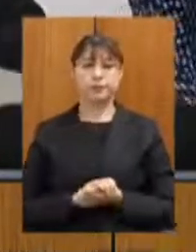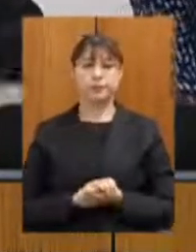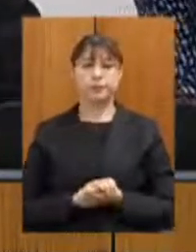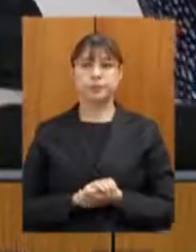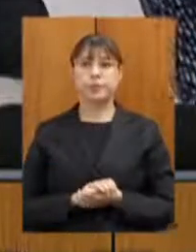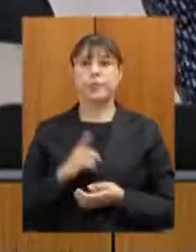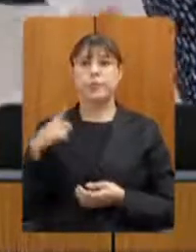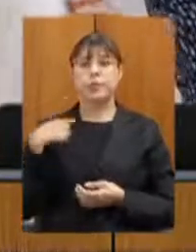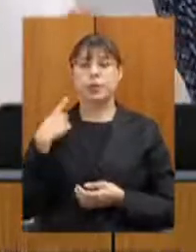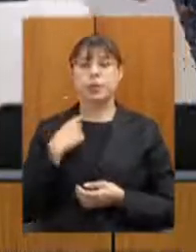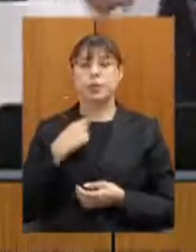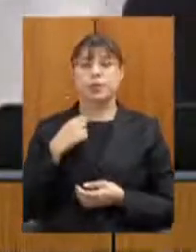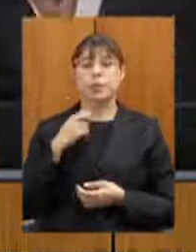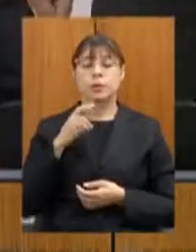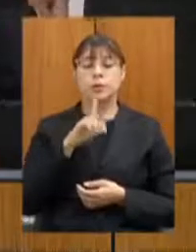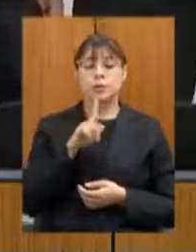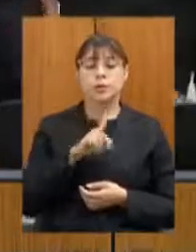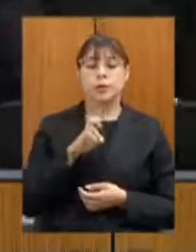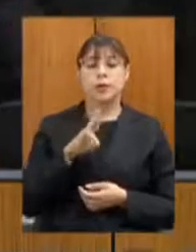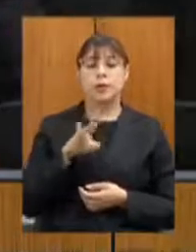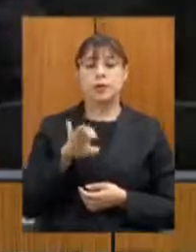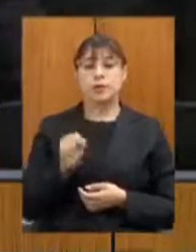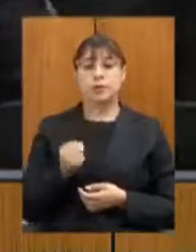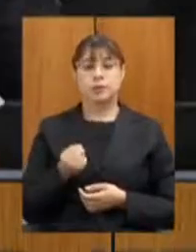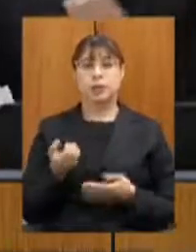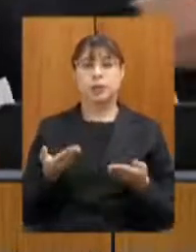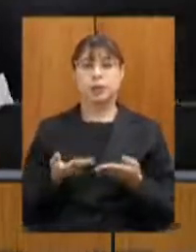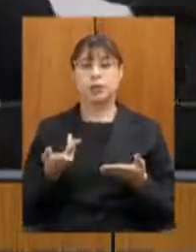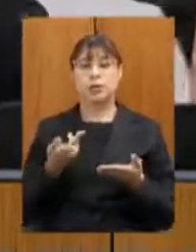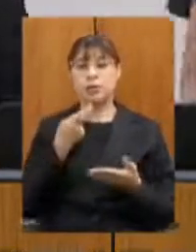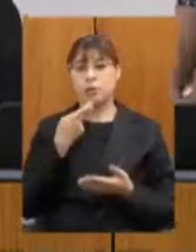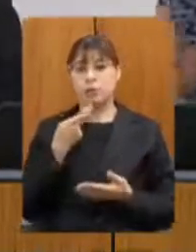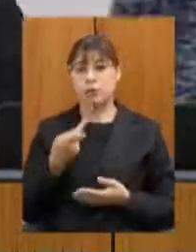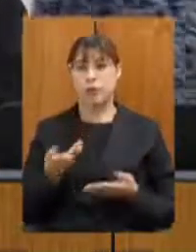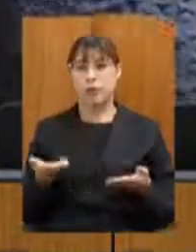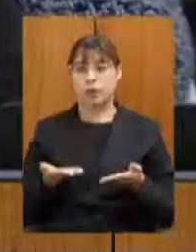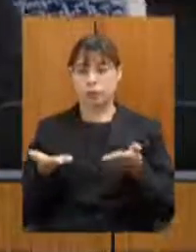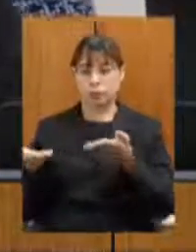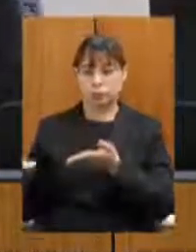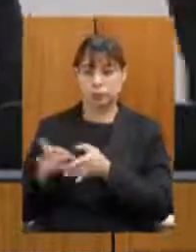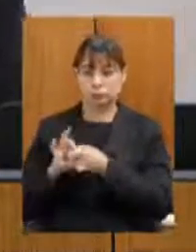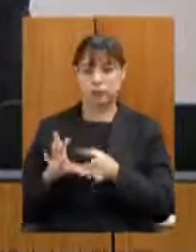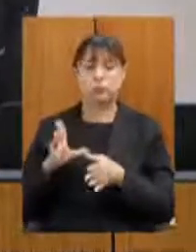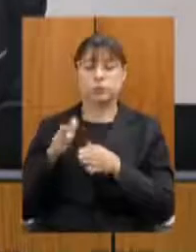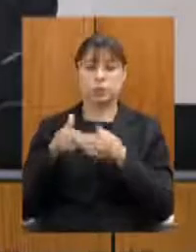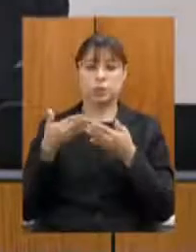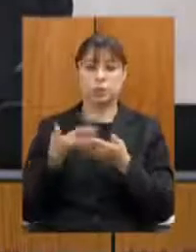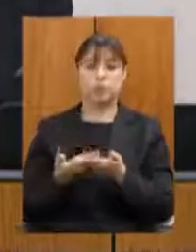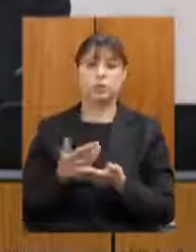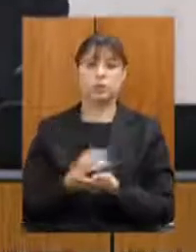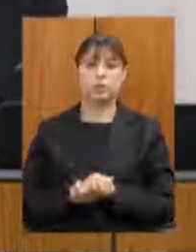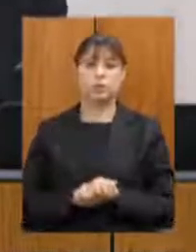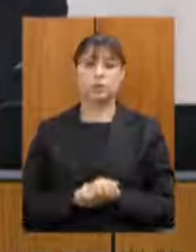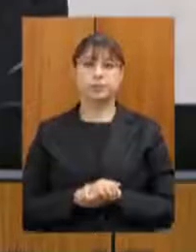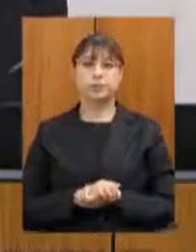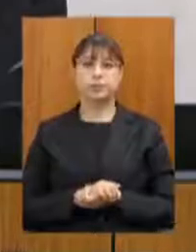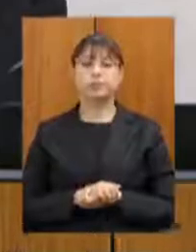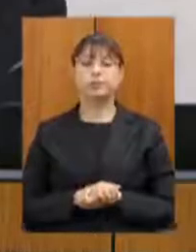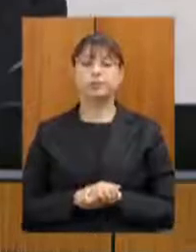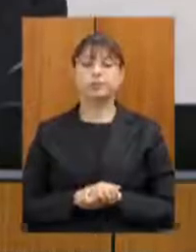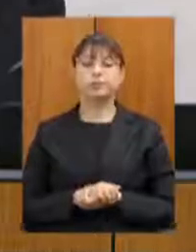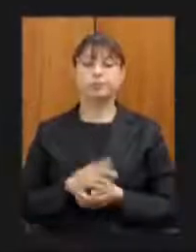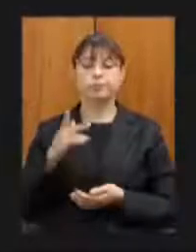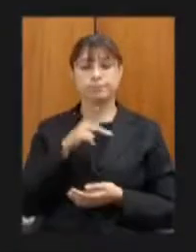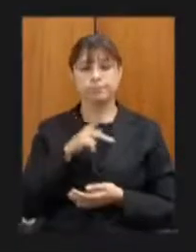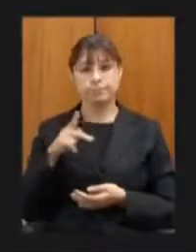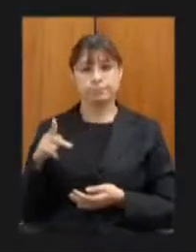Deputado Zé Reis apresenta oralmente um requerimento sua excelência tem a palavra Senhor presidente